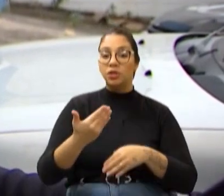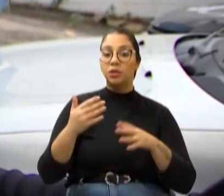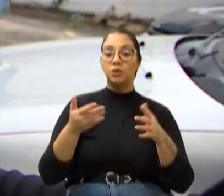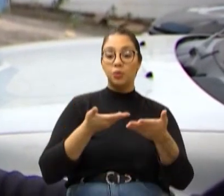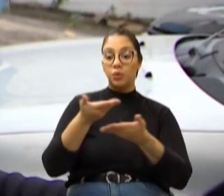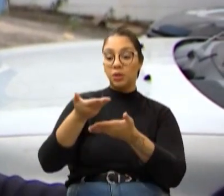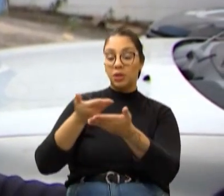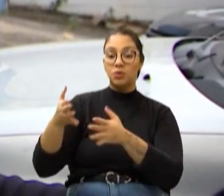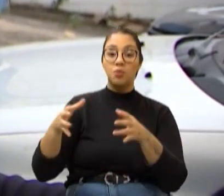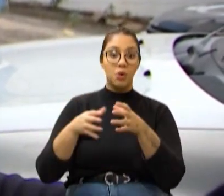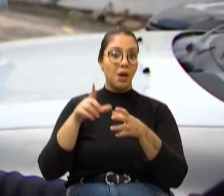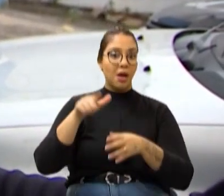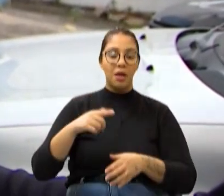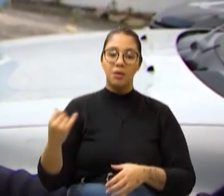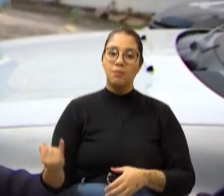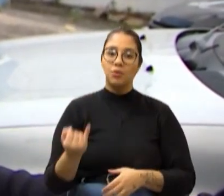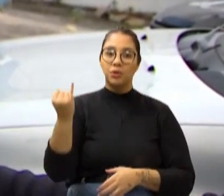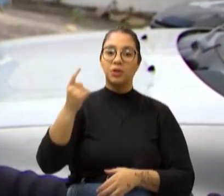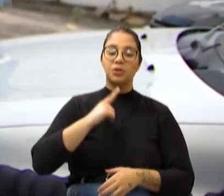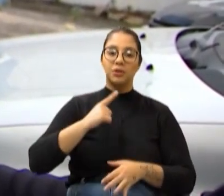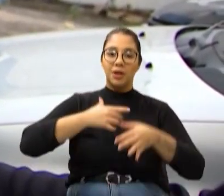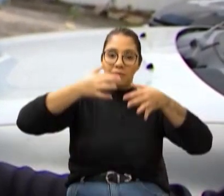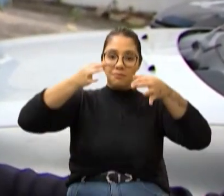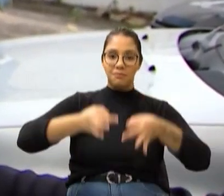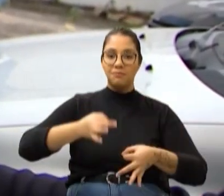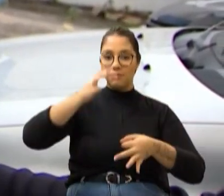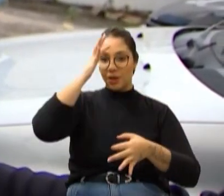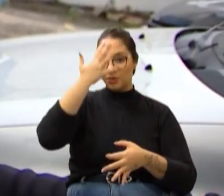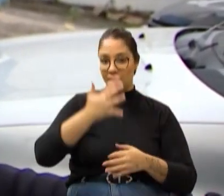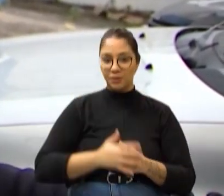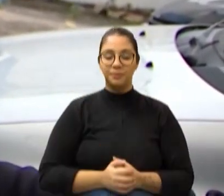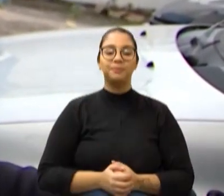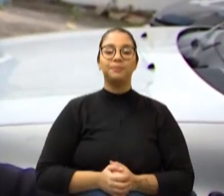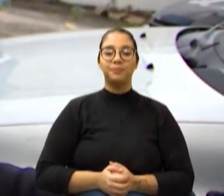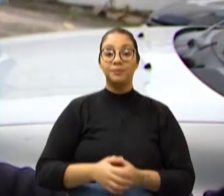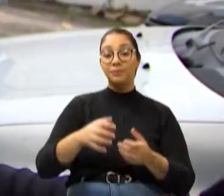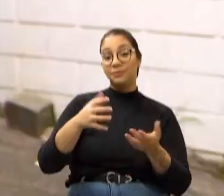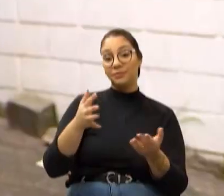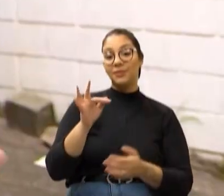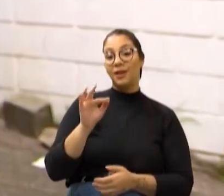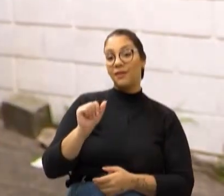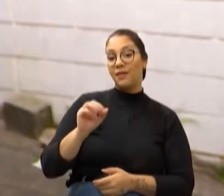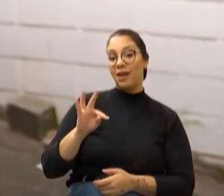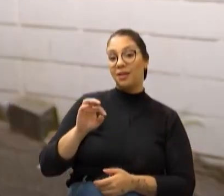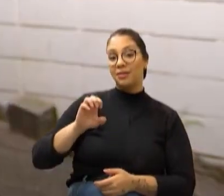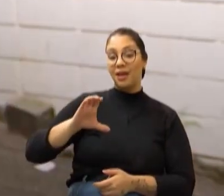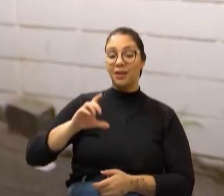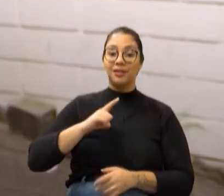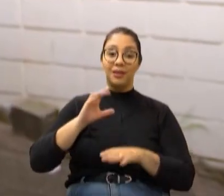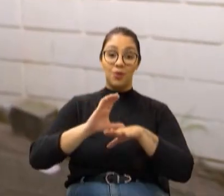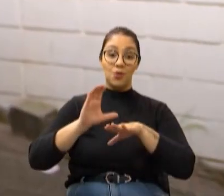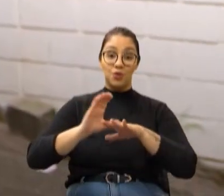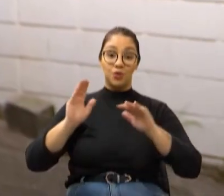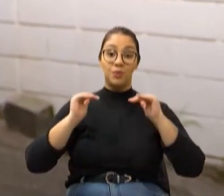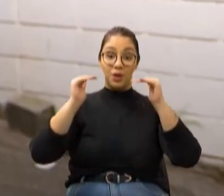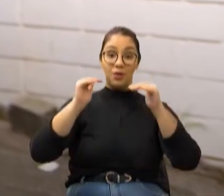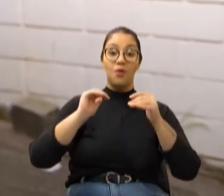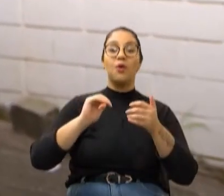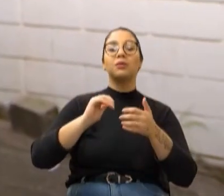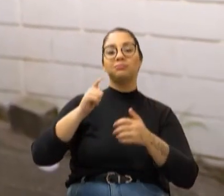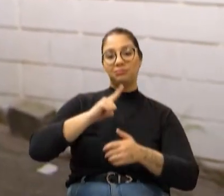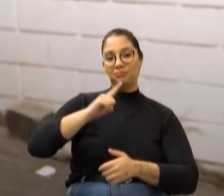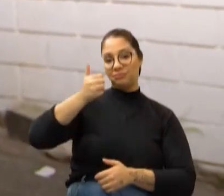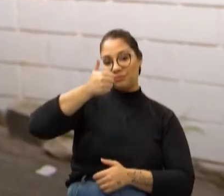-assinado. Essa interação com a comunidade é fundamental para que a gente tenha êxito nesse pleito. A FATEC oferece curso superior